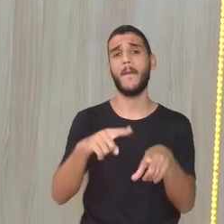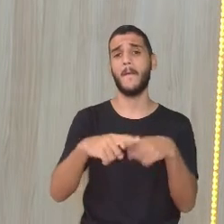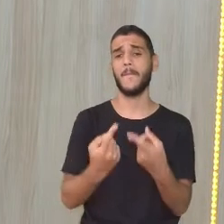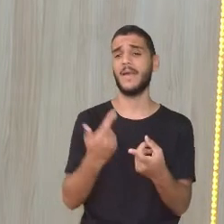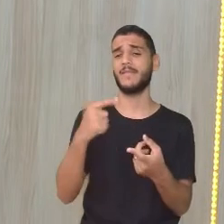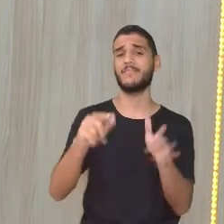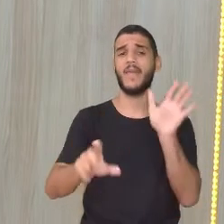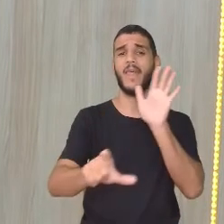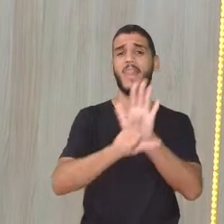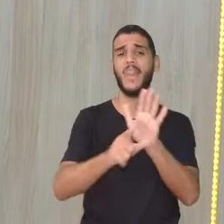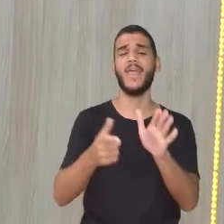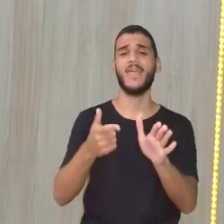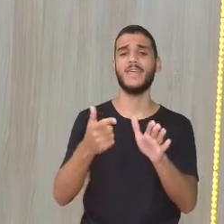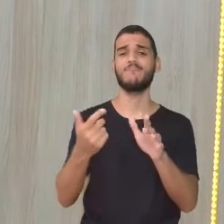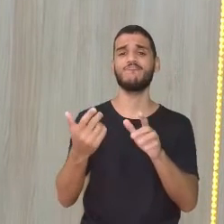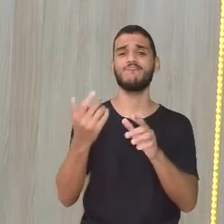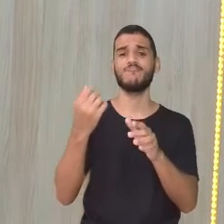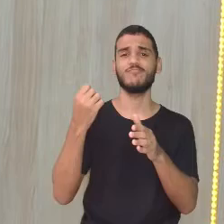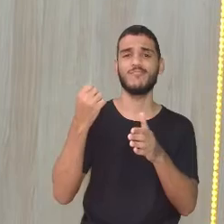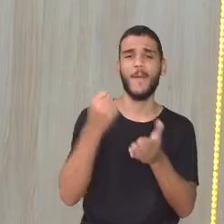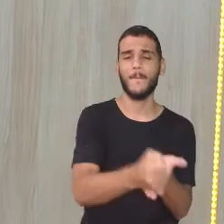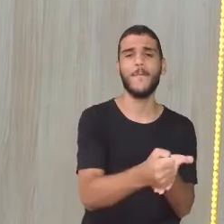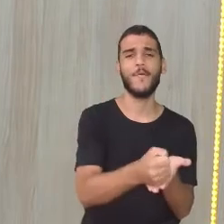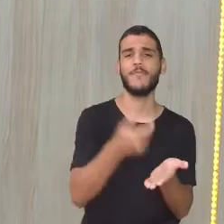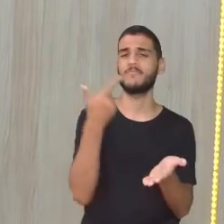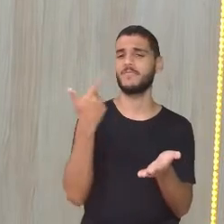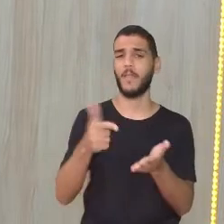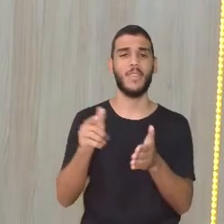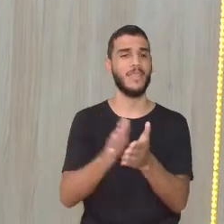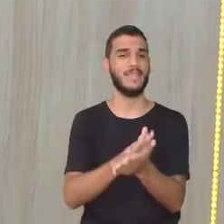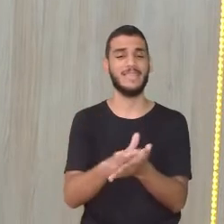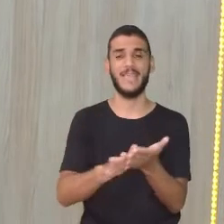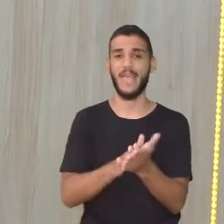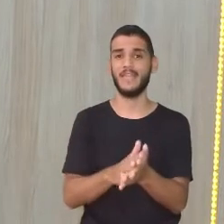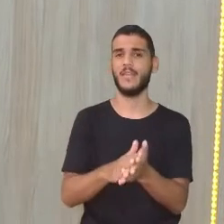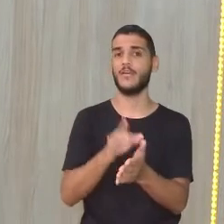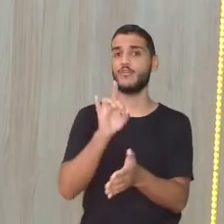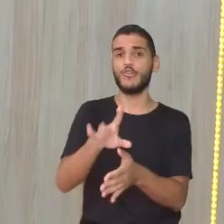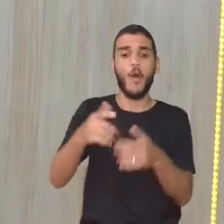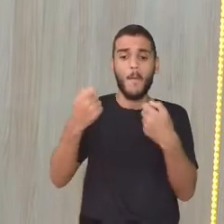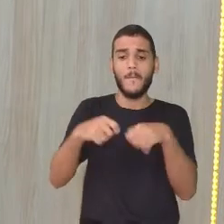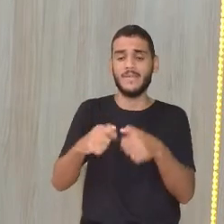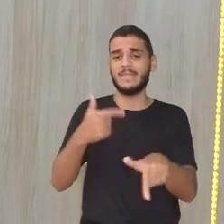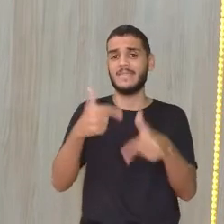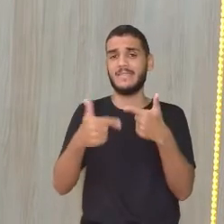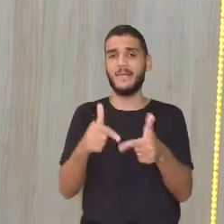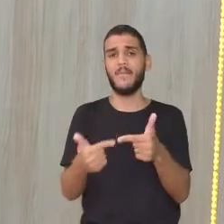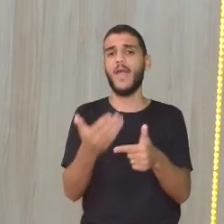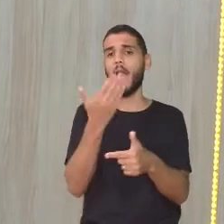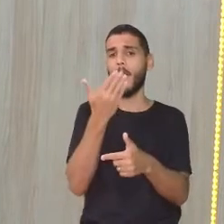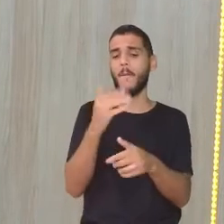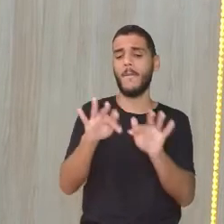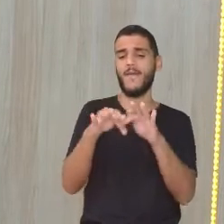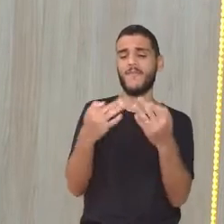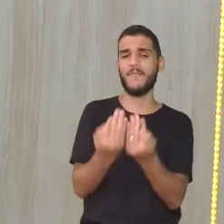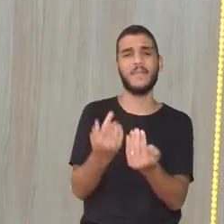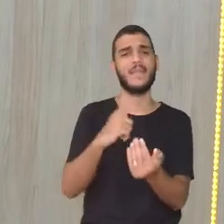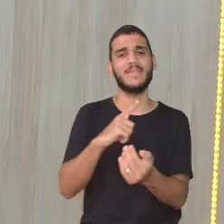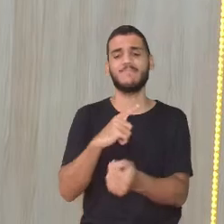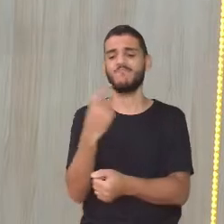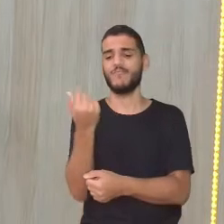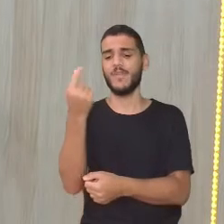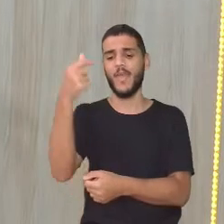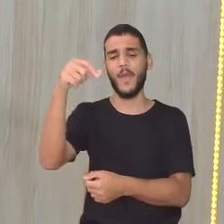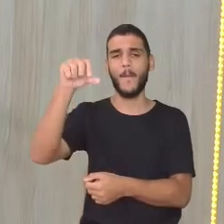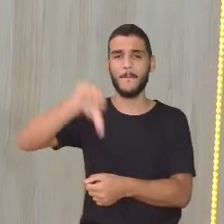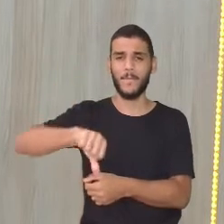tem lei apoiando, então já começa aquela coisa, né? Eu preciso trabalhar para dar de comer à minha família. Eu ganho pouco, né? Eu não